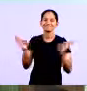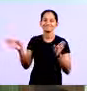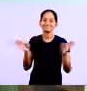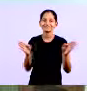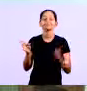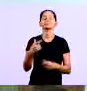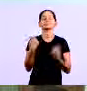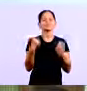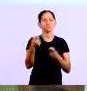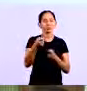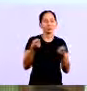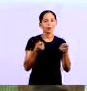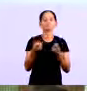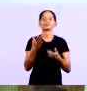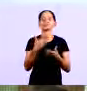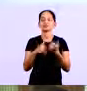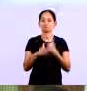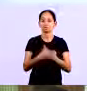controles também